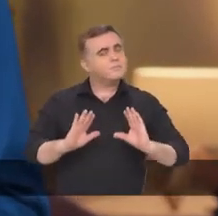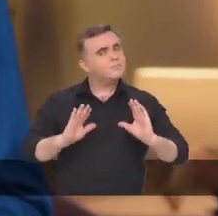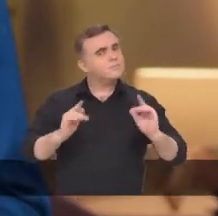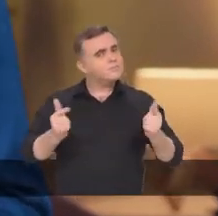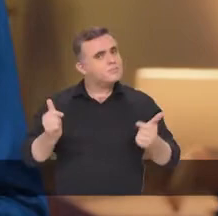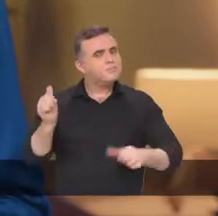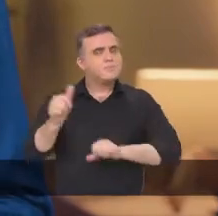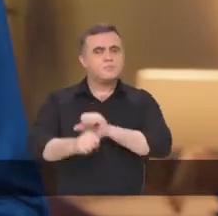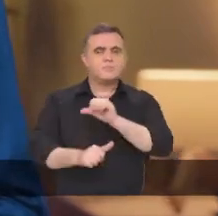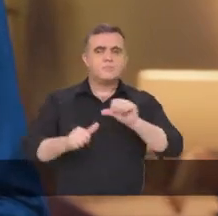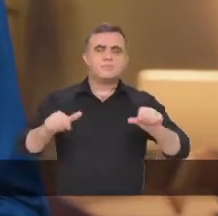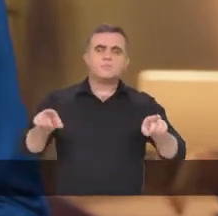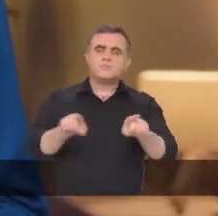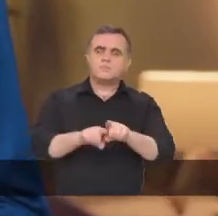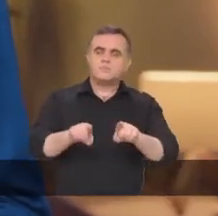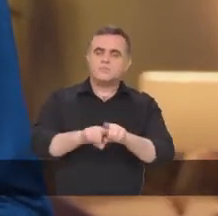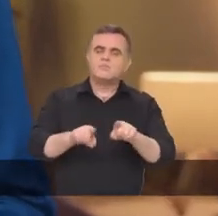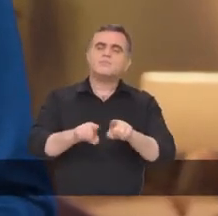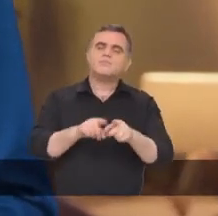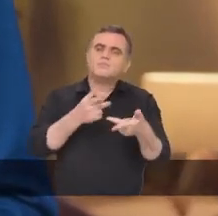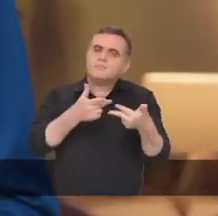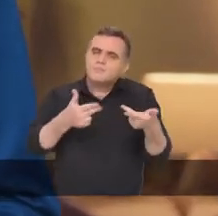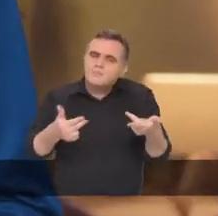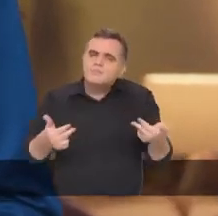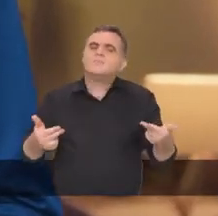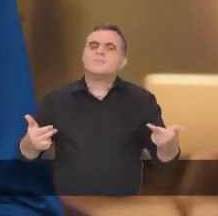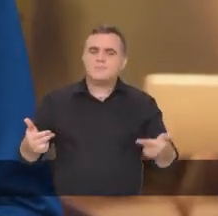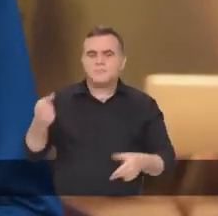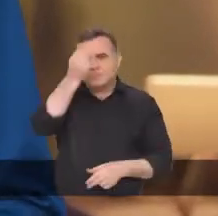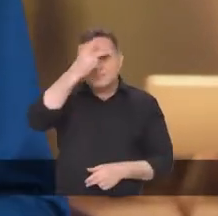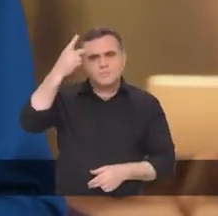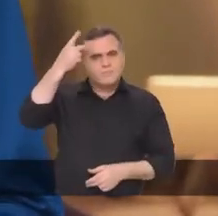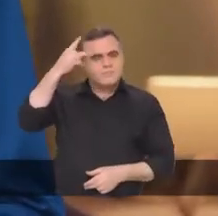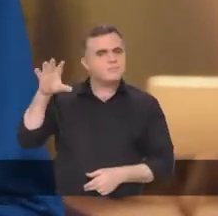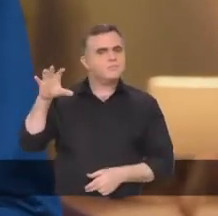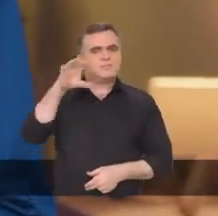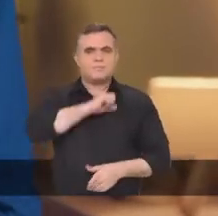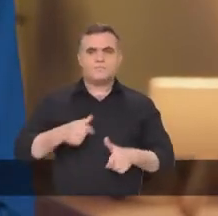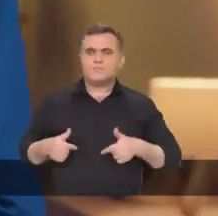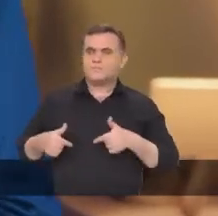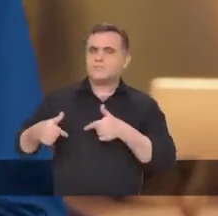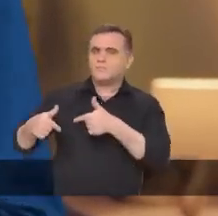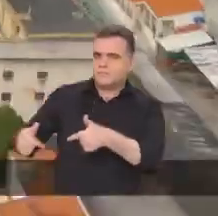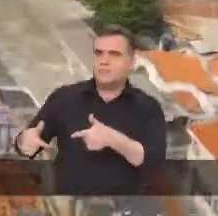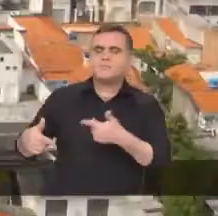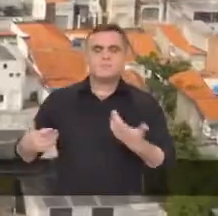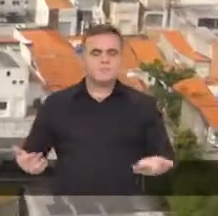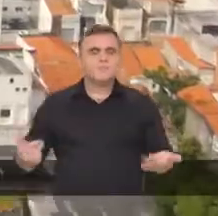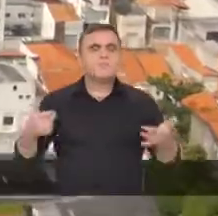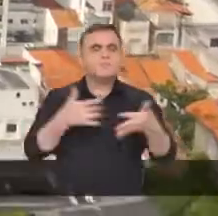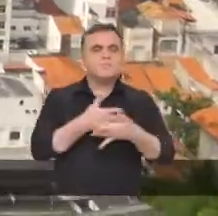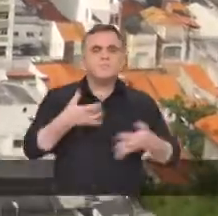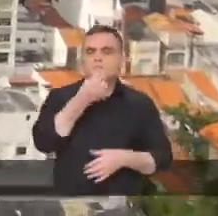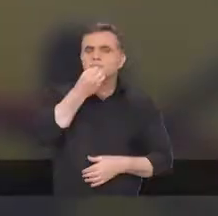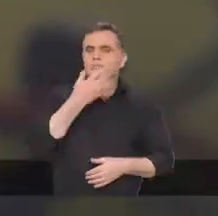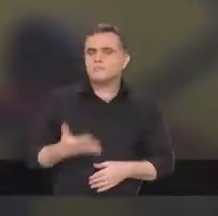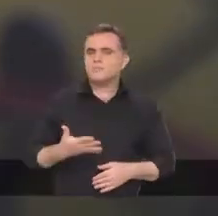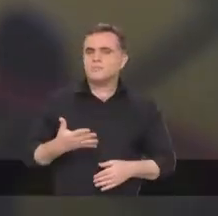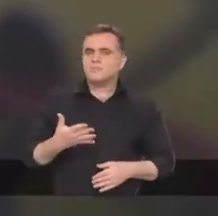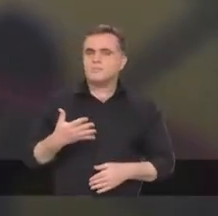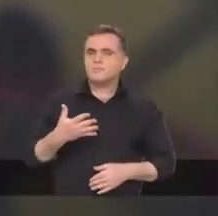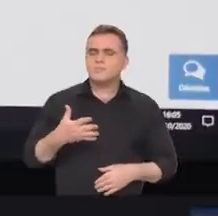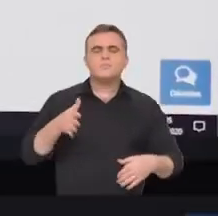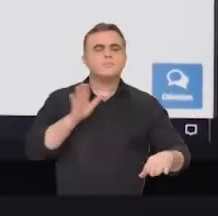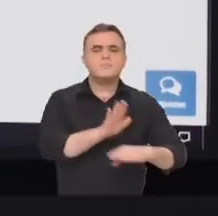claro que essas mudanças afetaram também a Prefeitura, que precisou dar respostas rápidas e efetivas. A cidade ganhou um